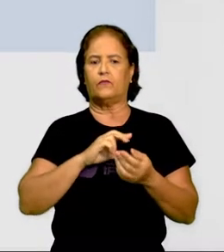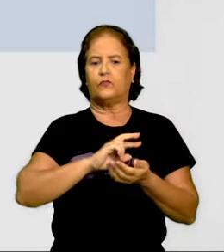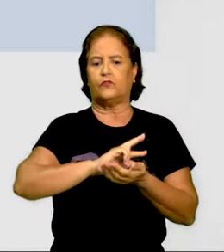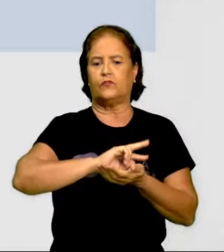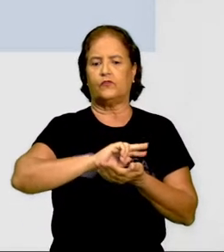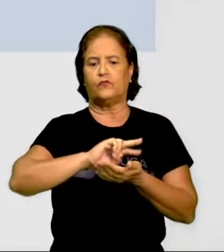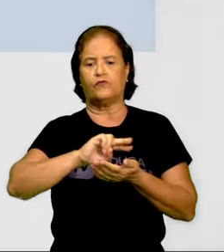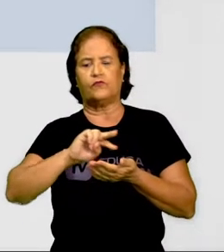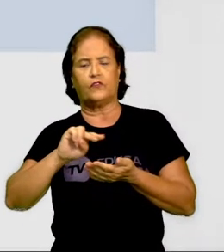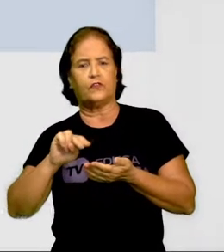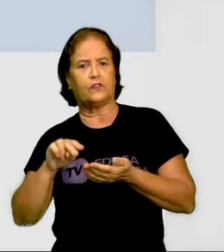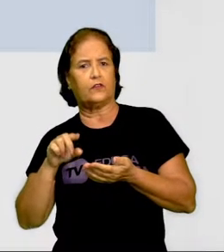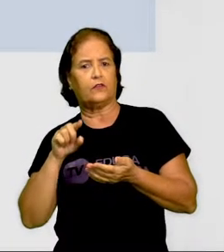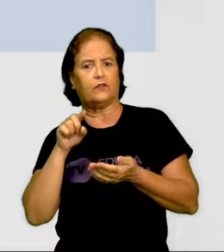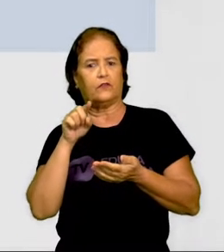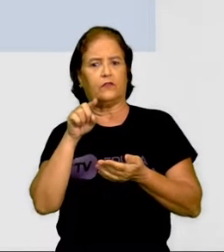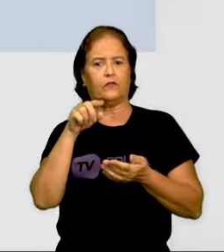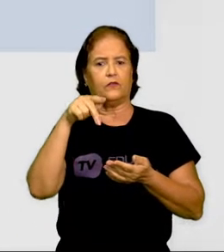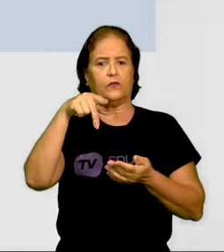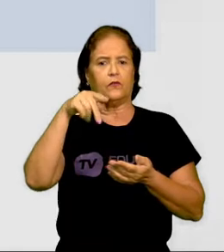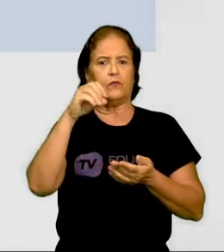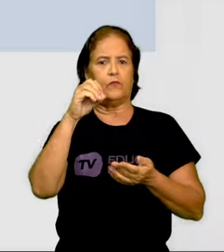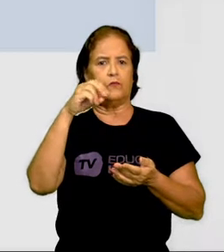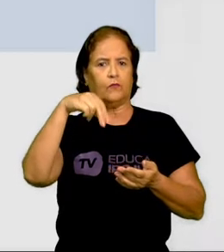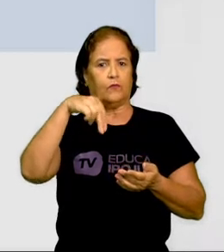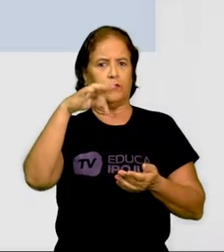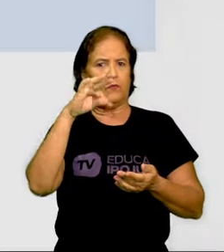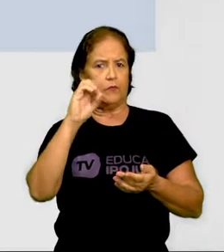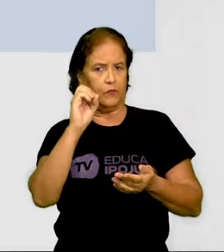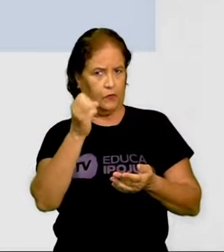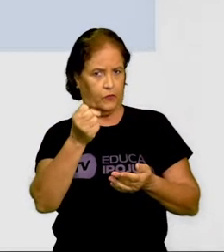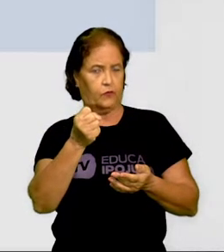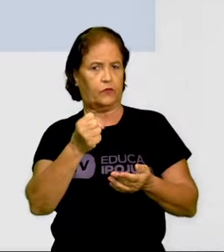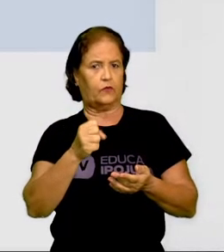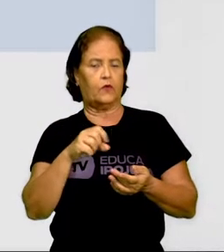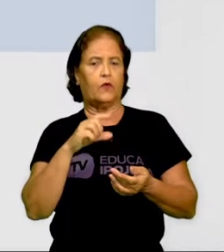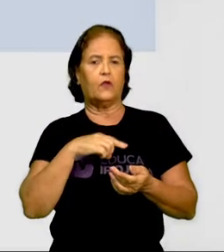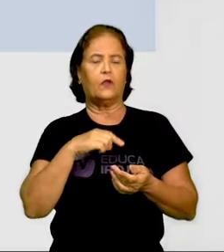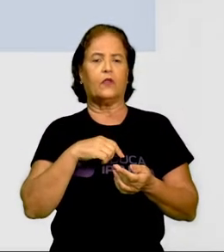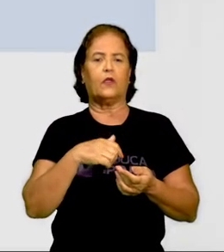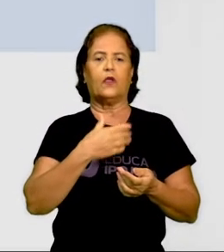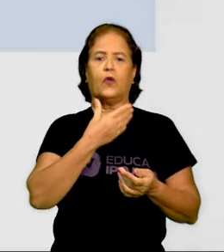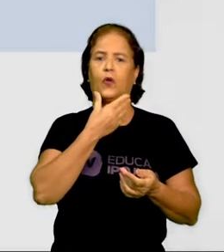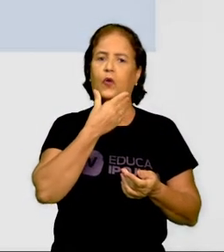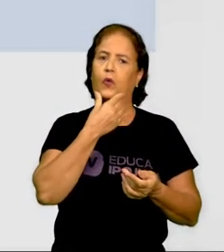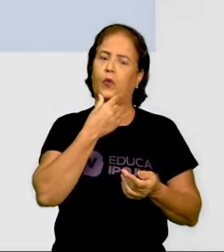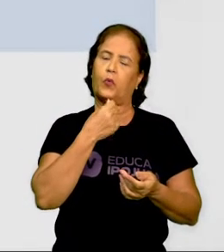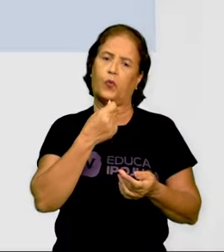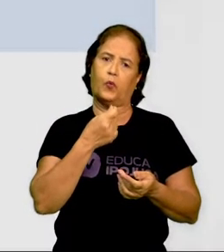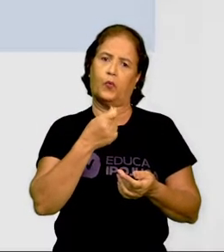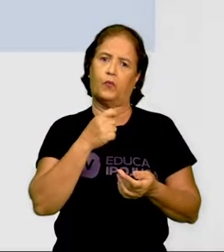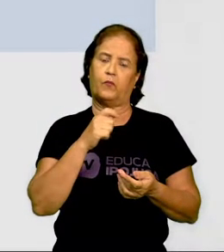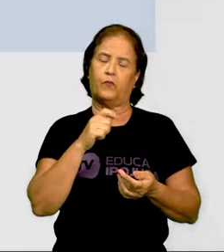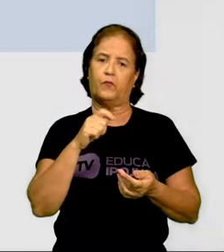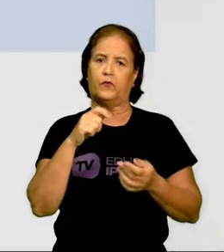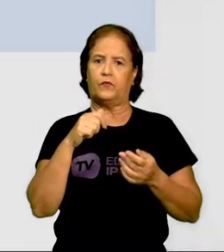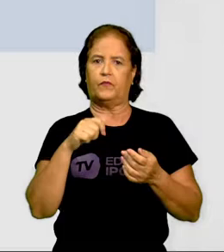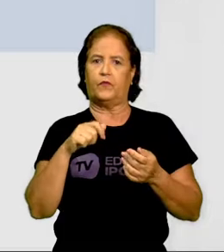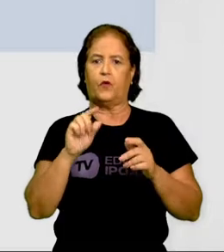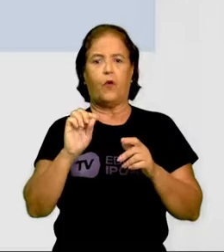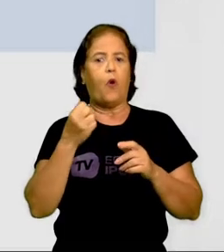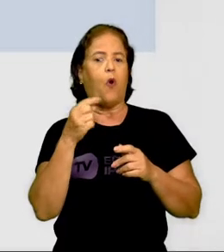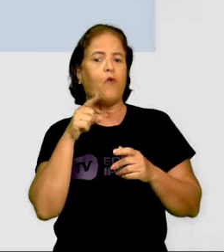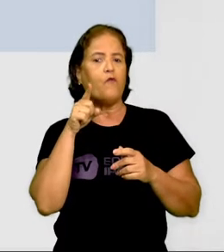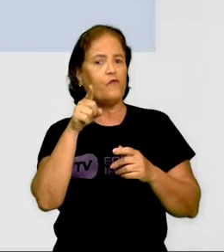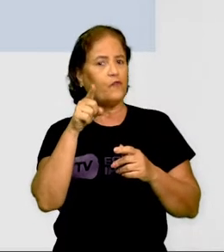variedade de pontos que um artista, ou seja, vocês, né, podem registrar em